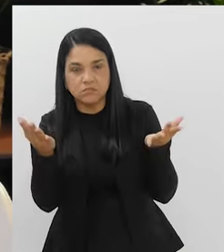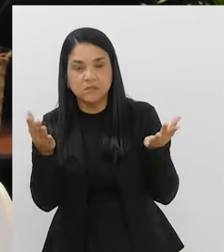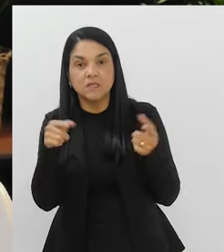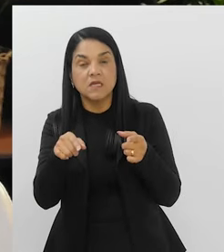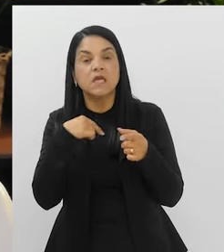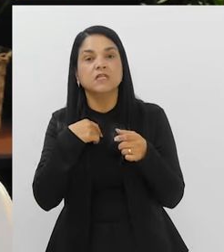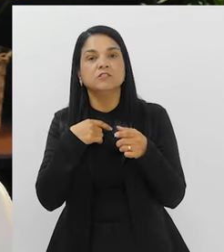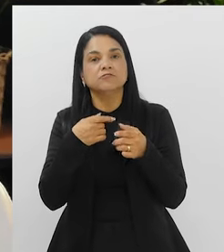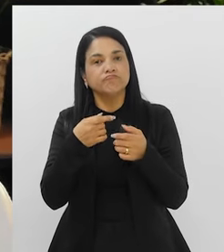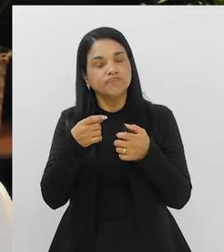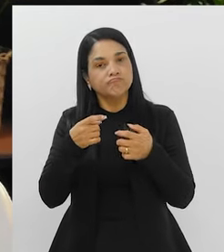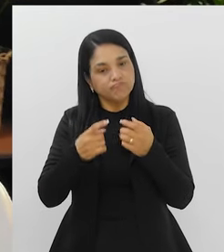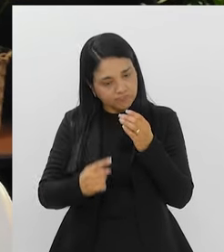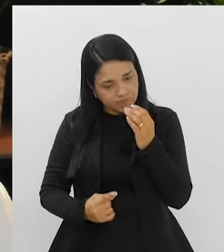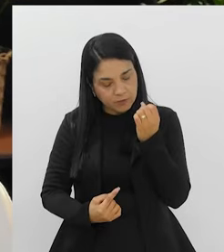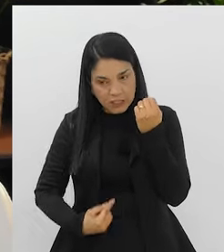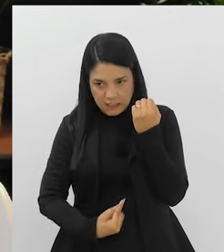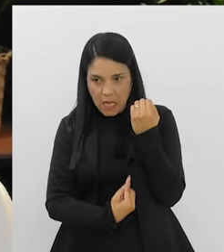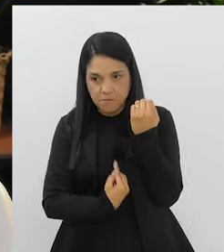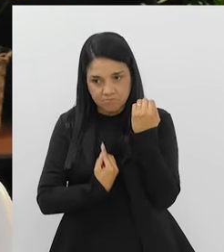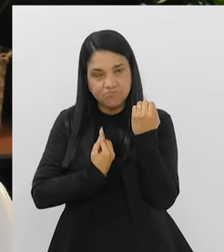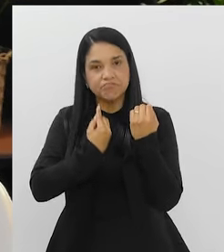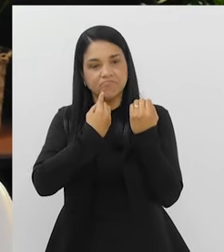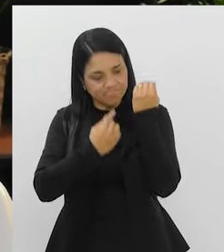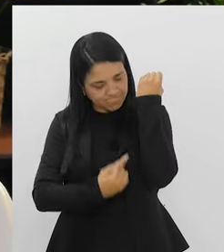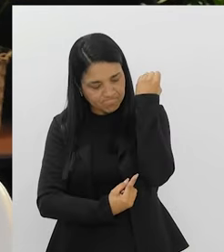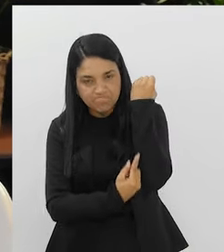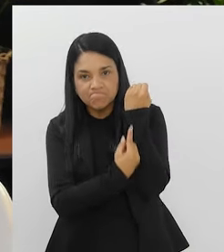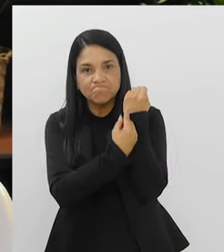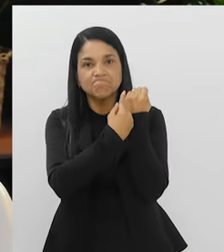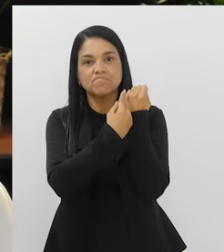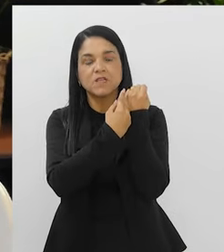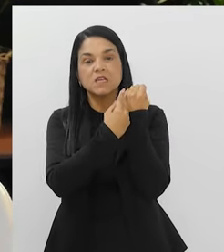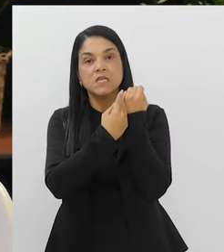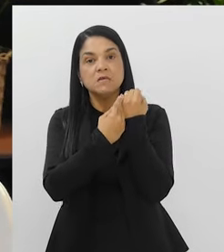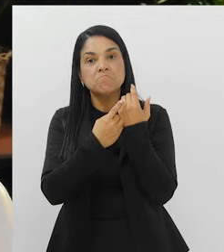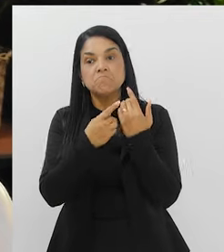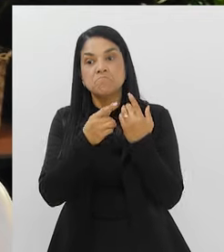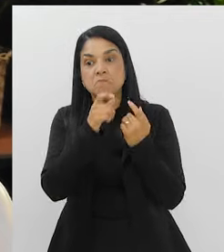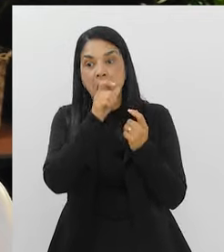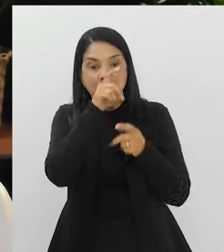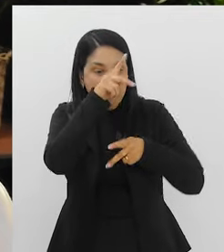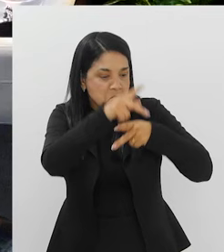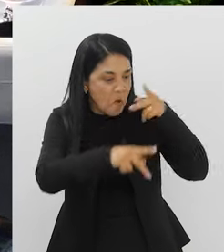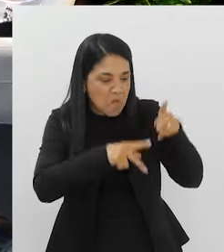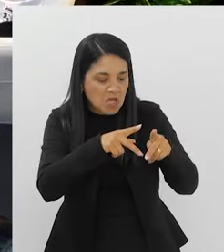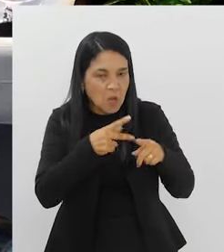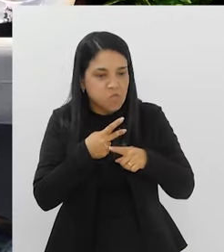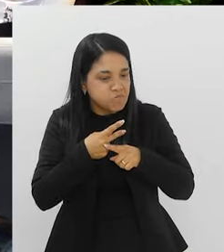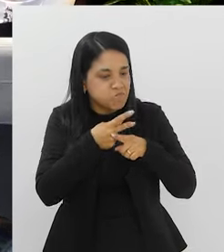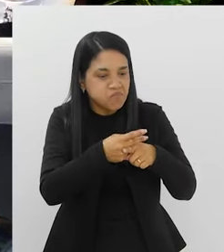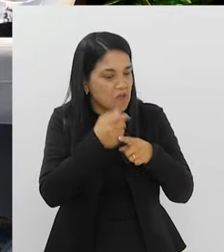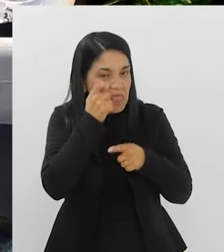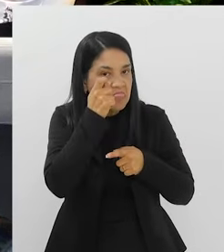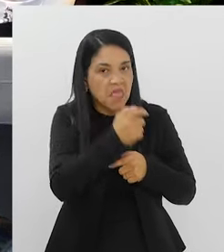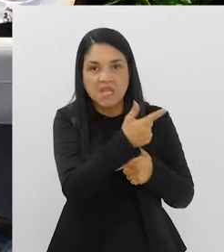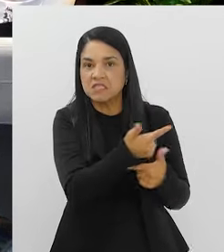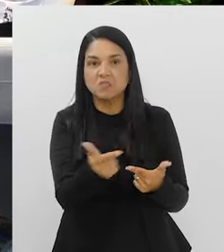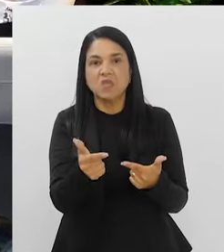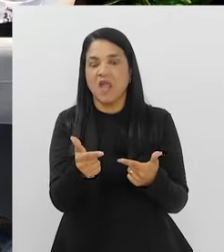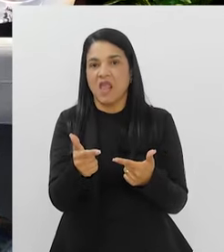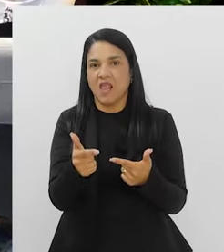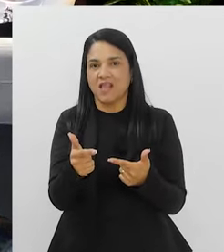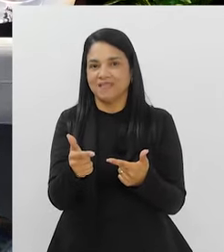eles disponibilizaram a colonoscopia e mesmo assim a procura não é alta. Sim. É o que você falou da questão da